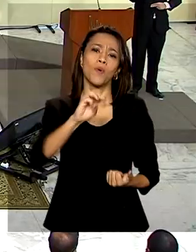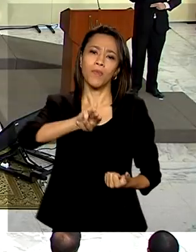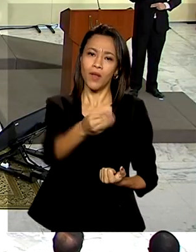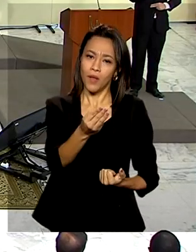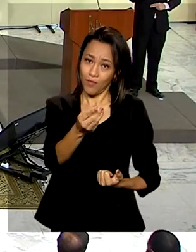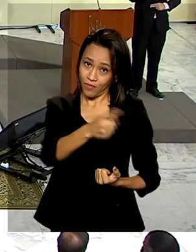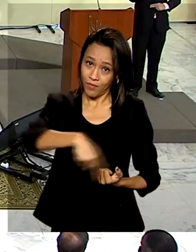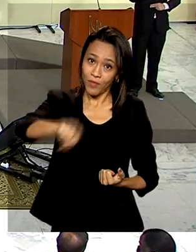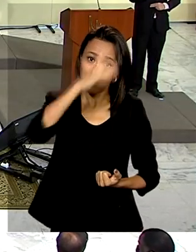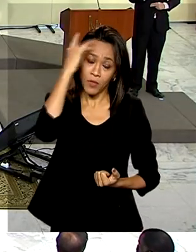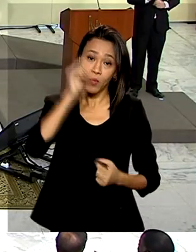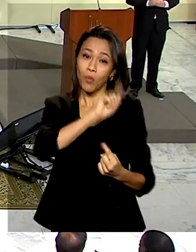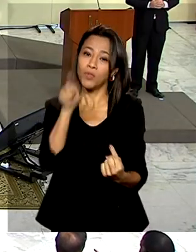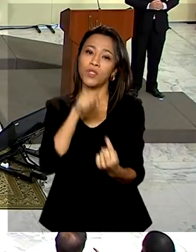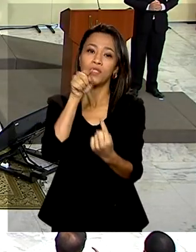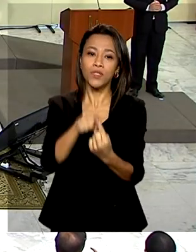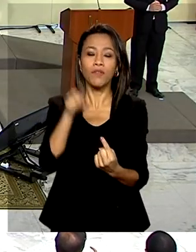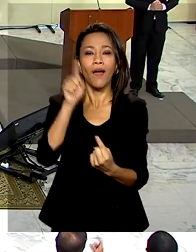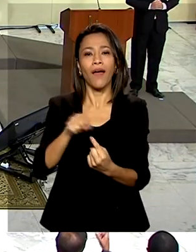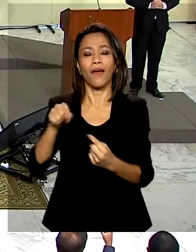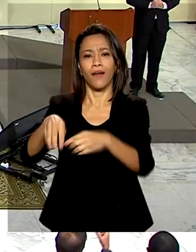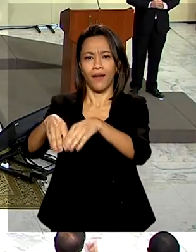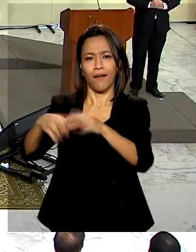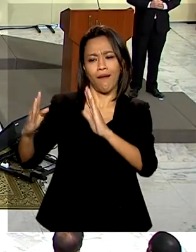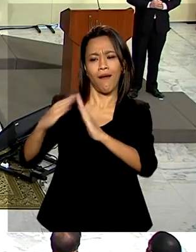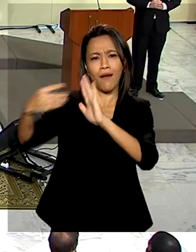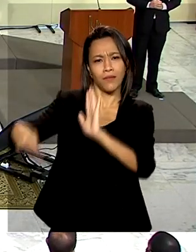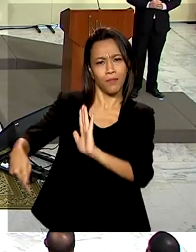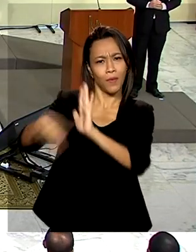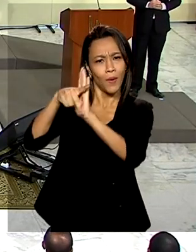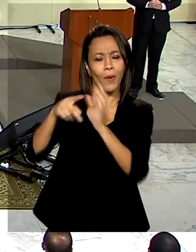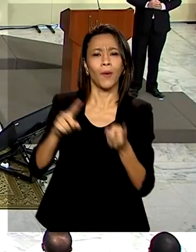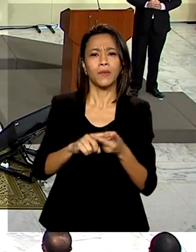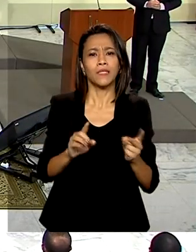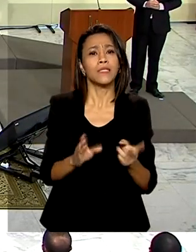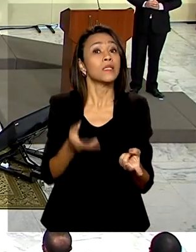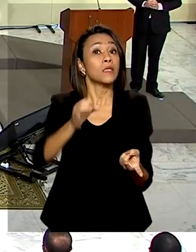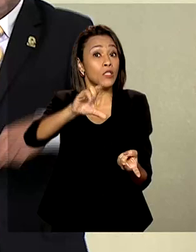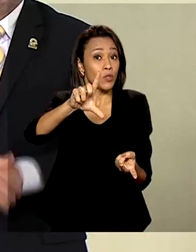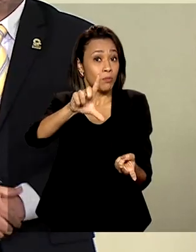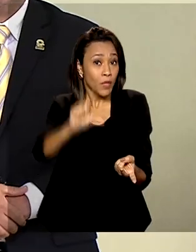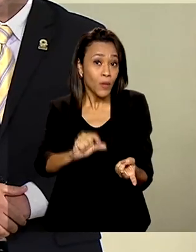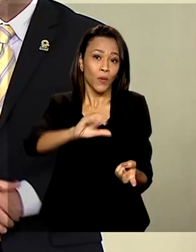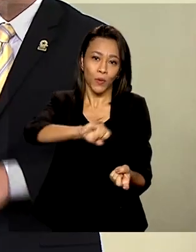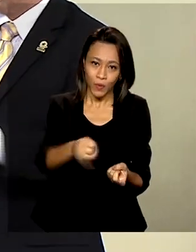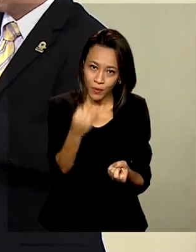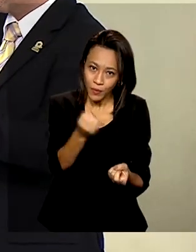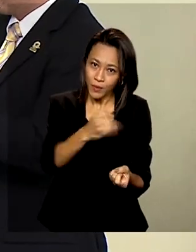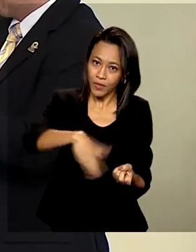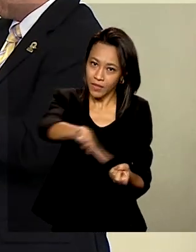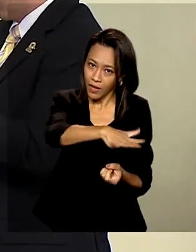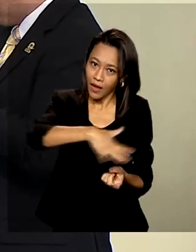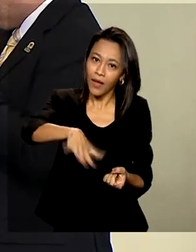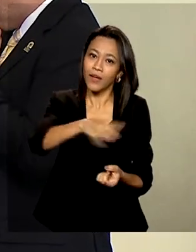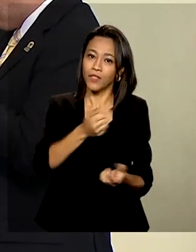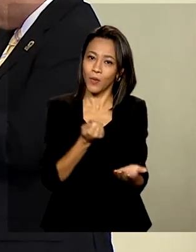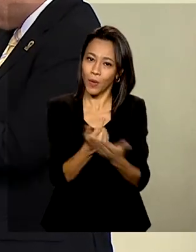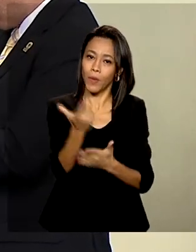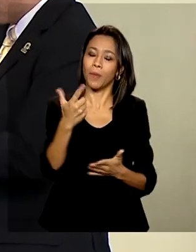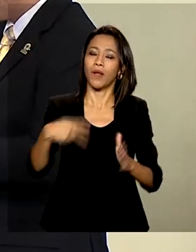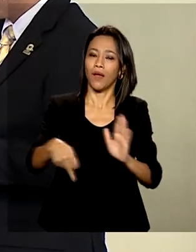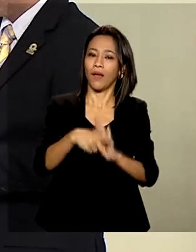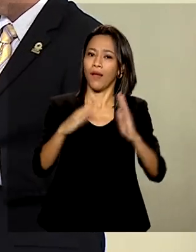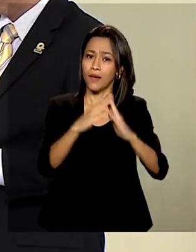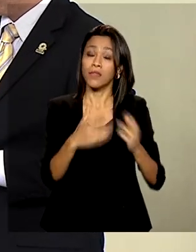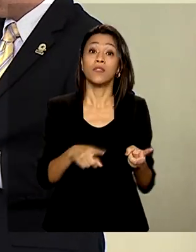regularizar imóveis de famílias de baixa renda, incentivar juros baixos para financiamentos imobiliários e retomar obras que já